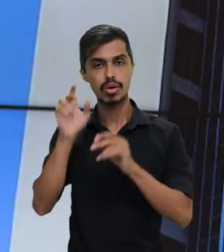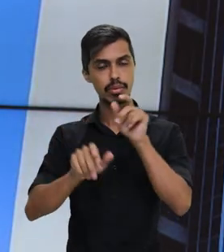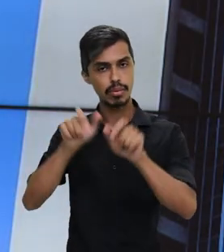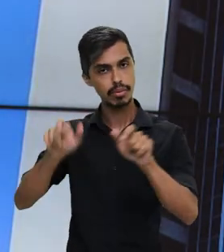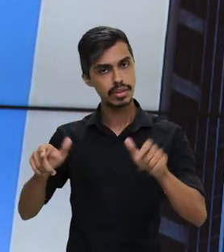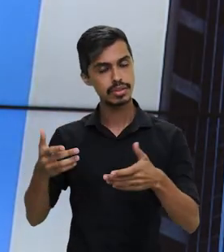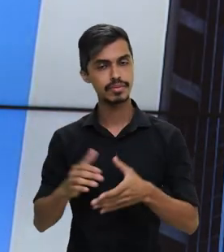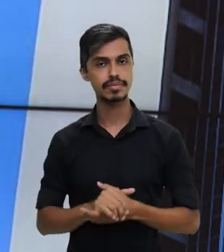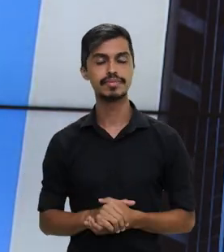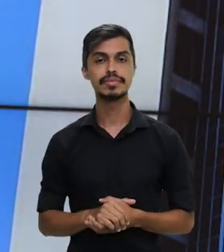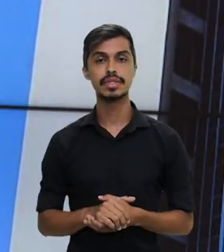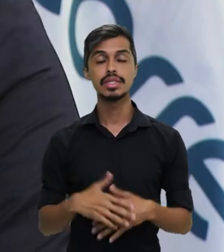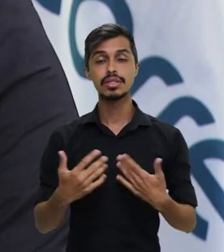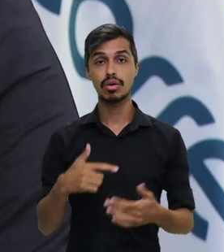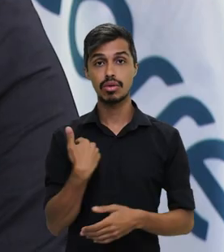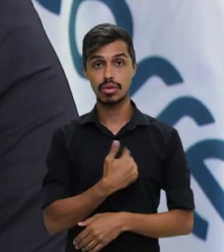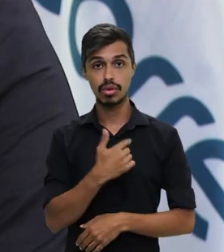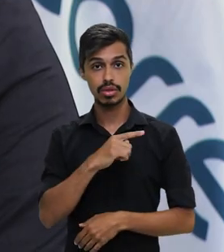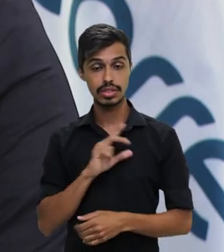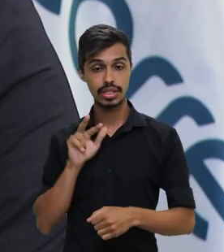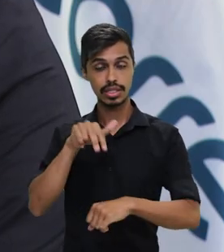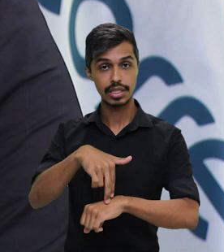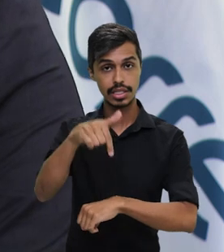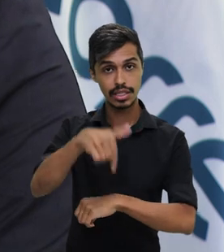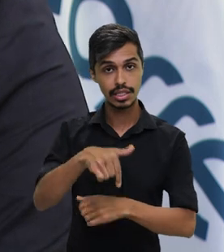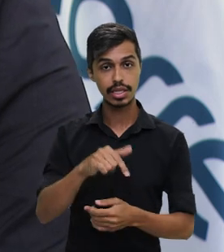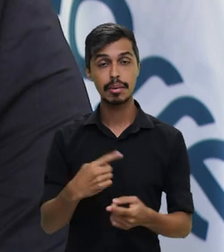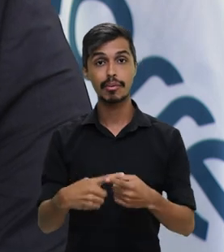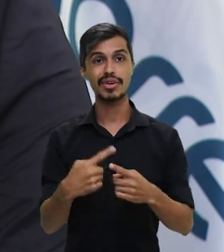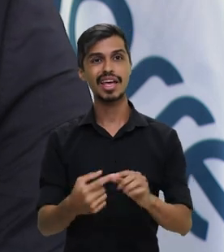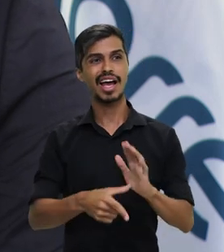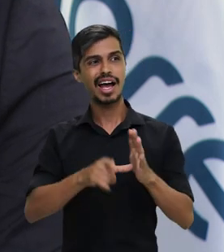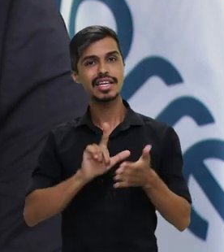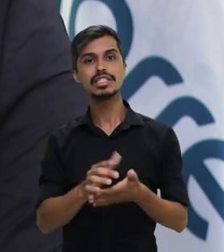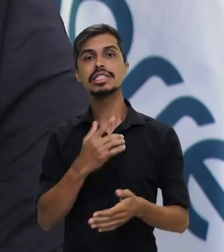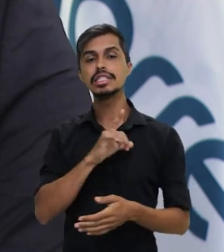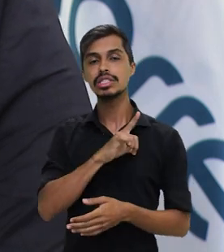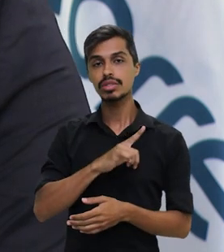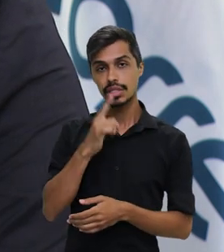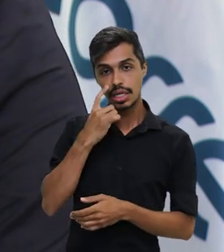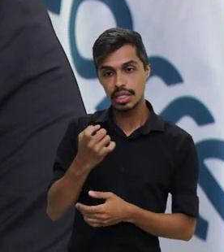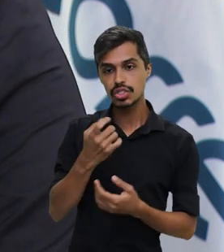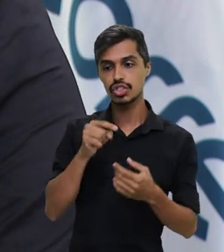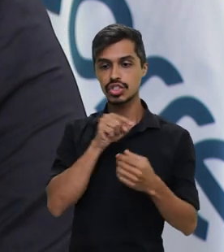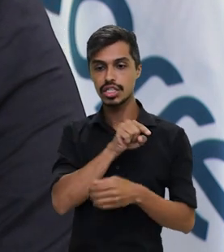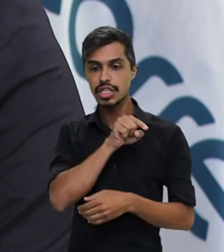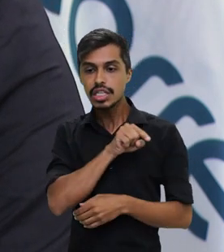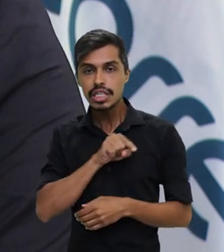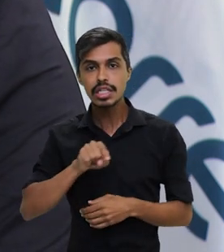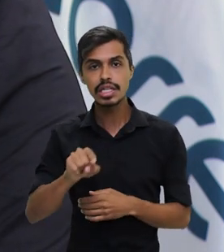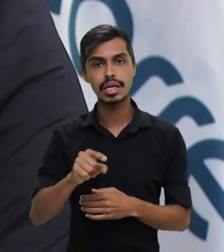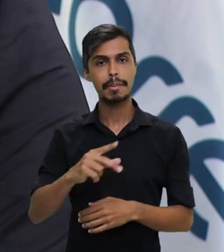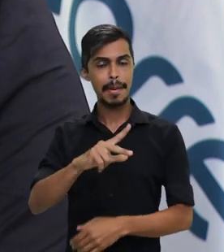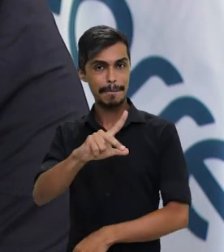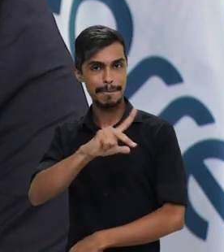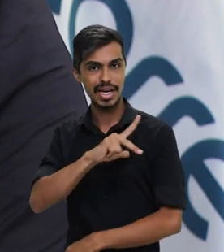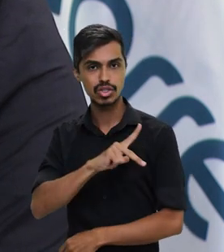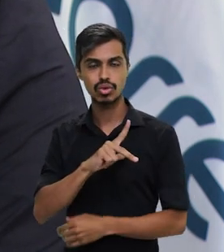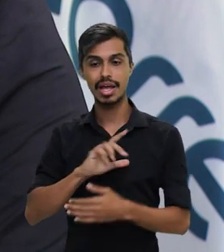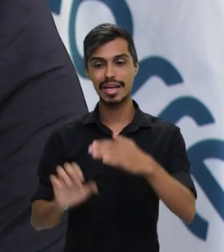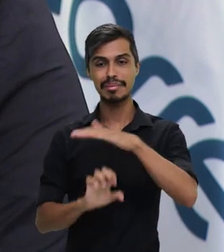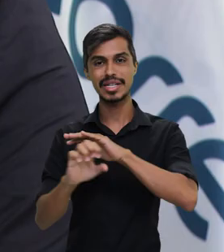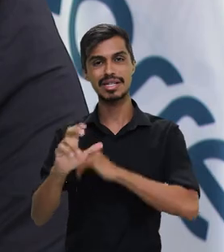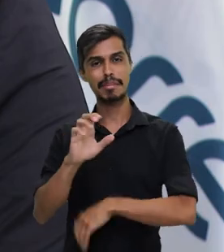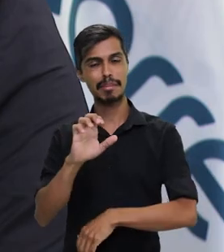grande que temos aqui à frente da empresa, porque ela estava sendo privatizada, estava na bacia das almas. Então, a prática